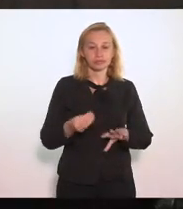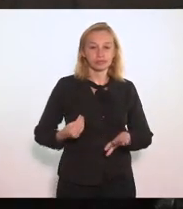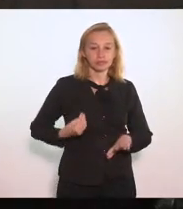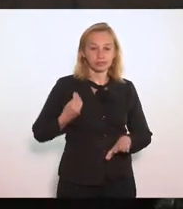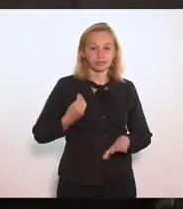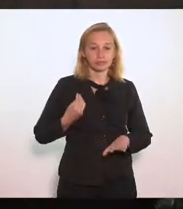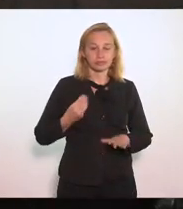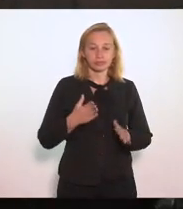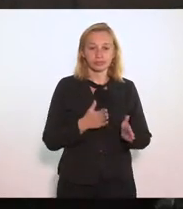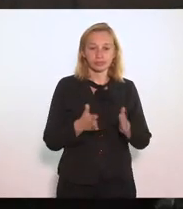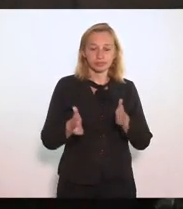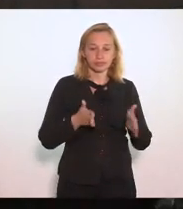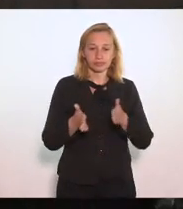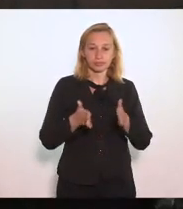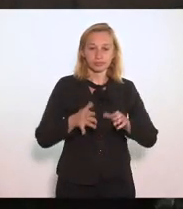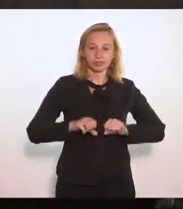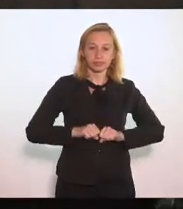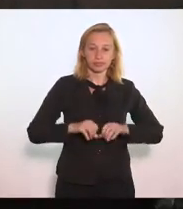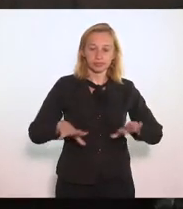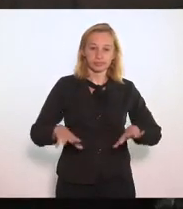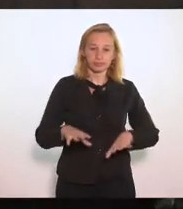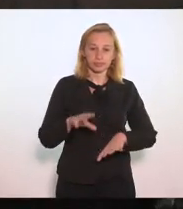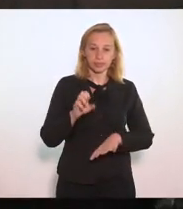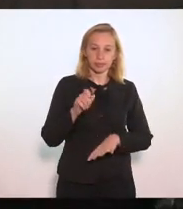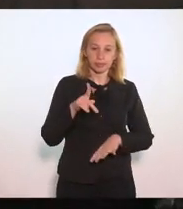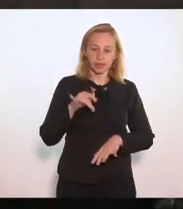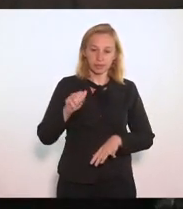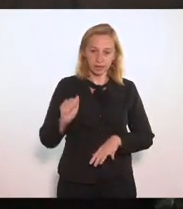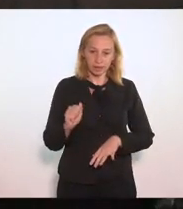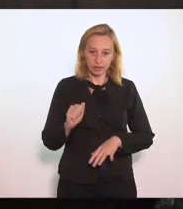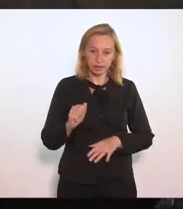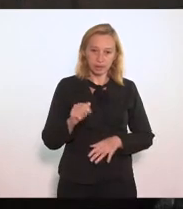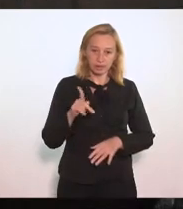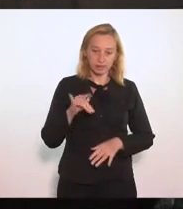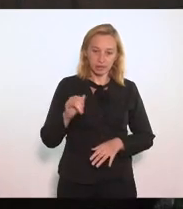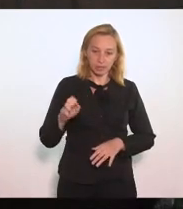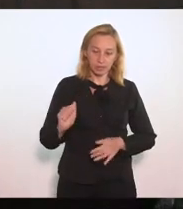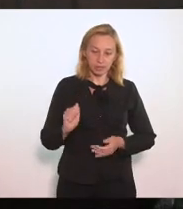Durante Epidemias Endemias E pandemias